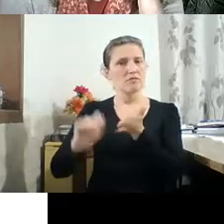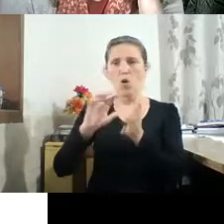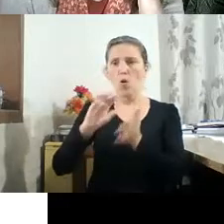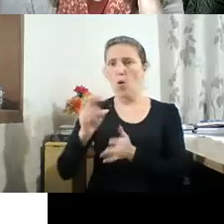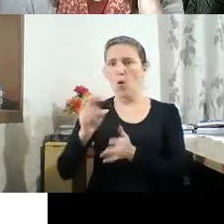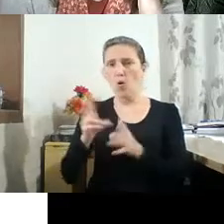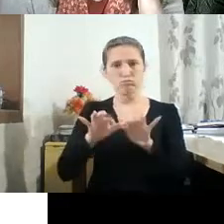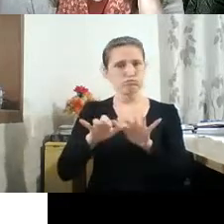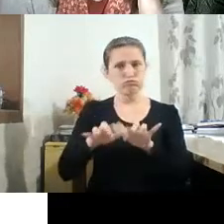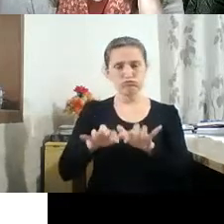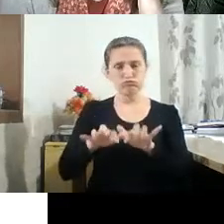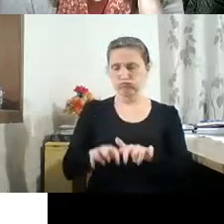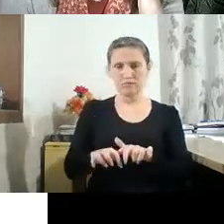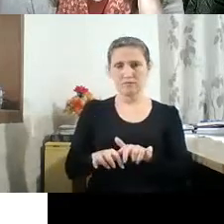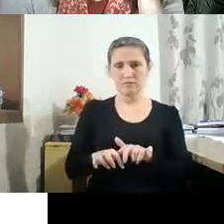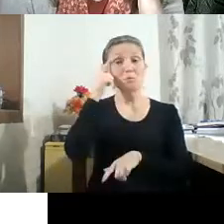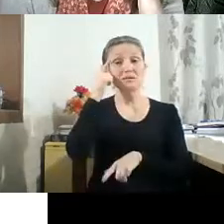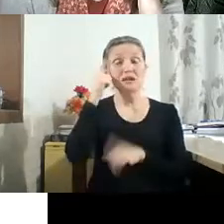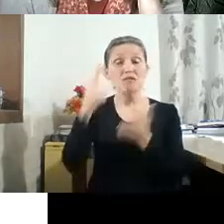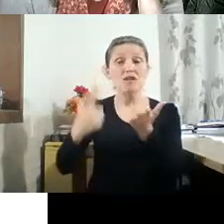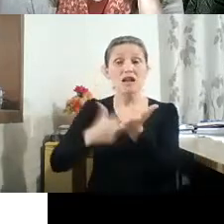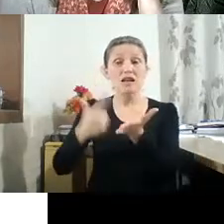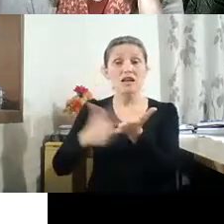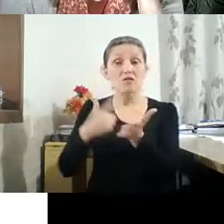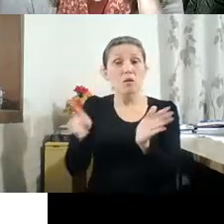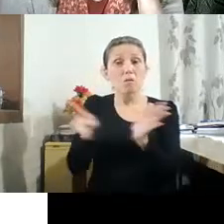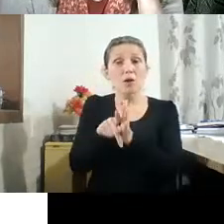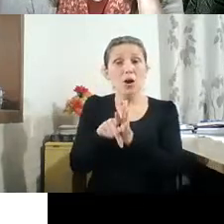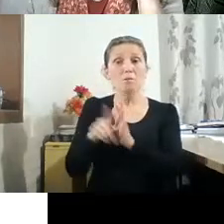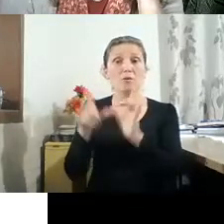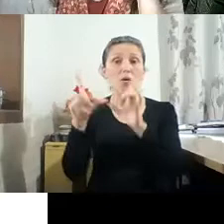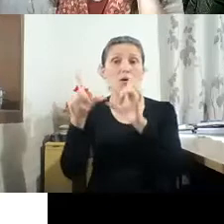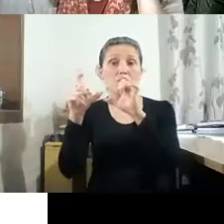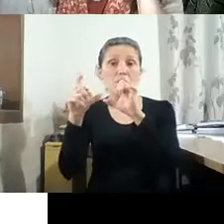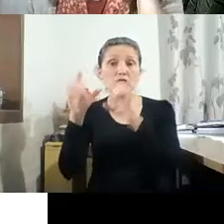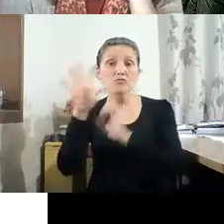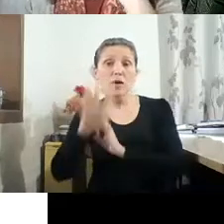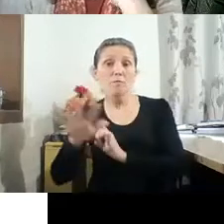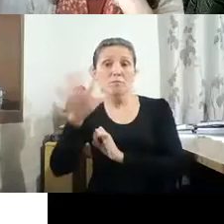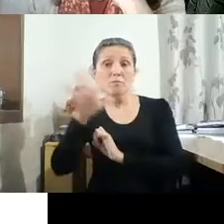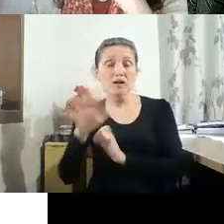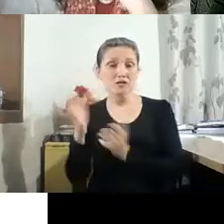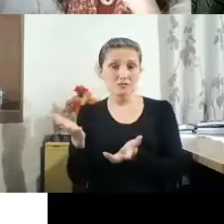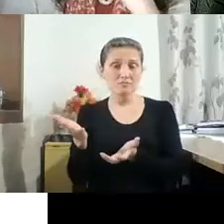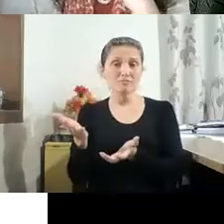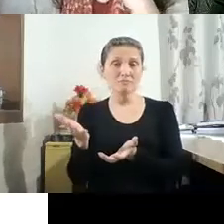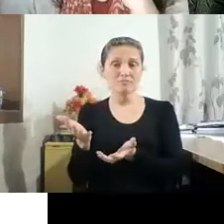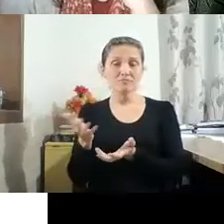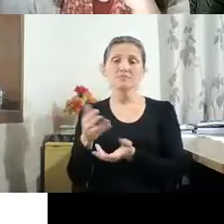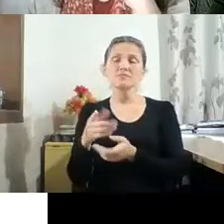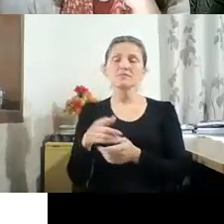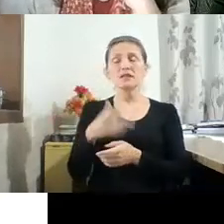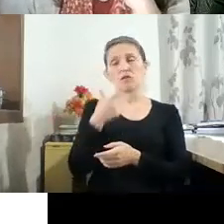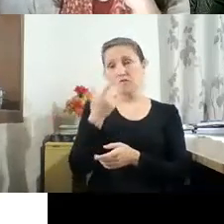pensar na história dos livros de artista, falando do livro no campo da arte, algumas referências são importantes,